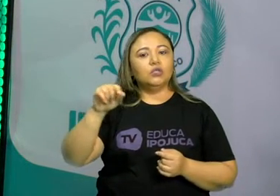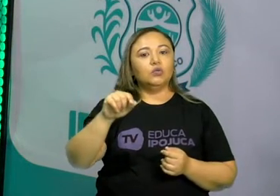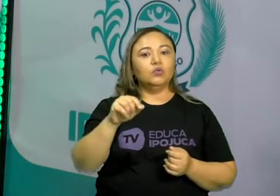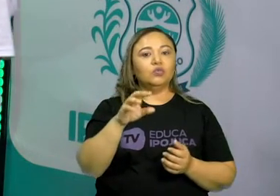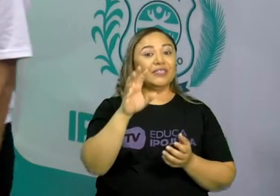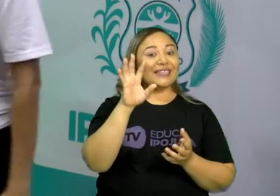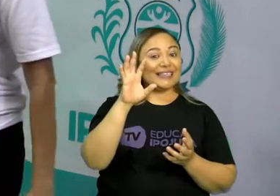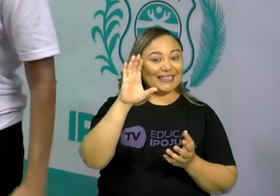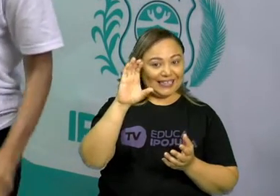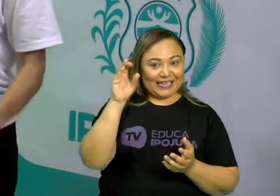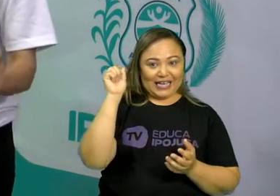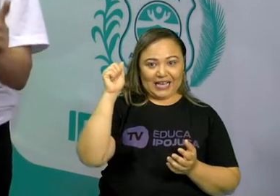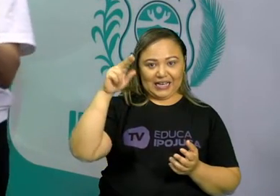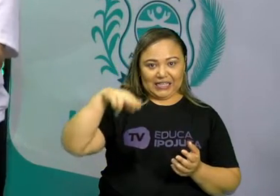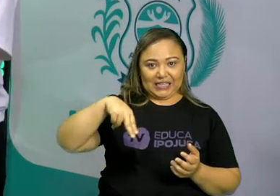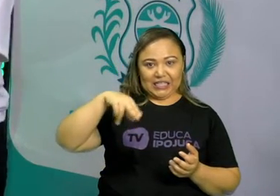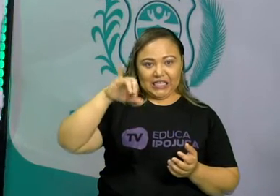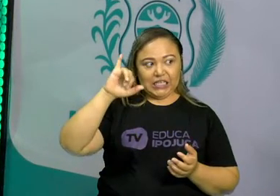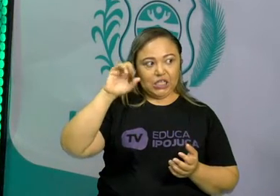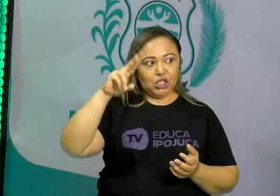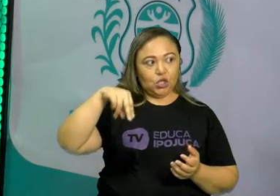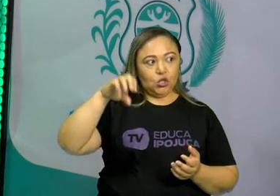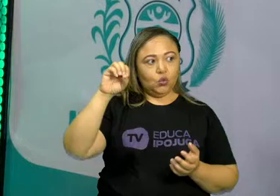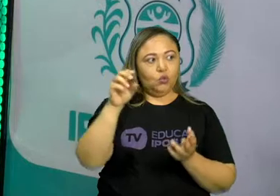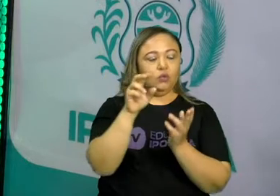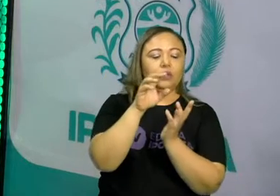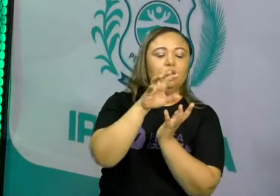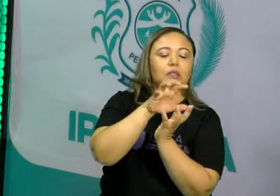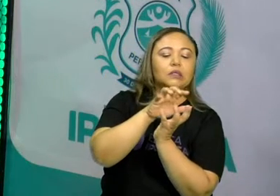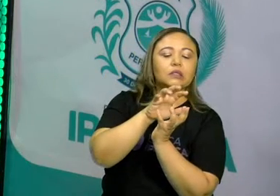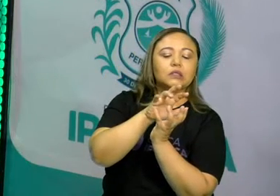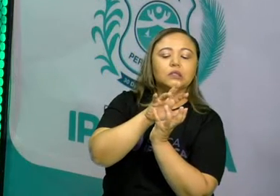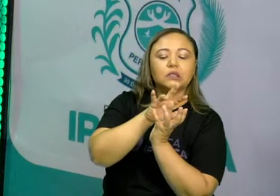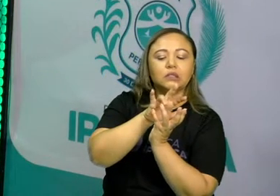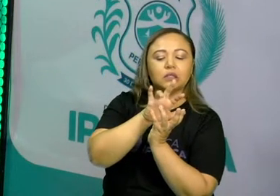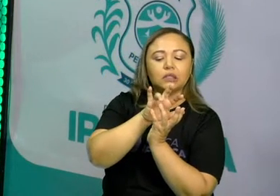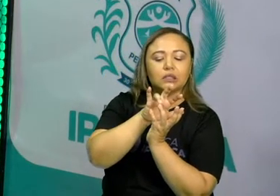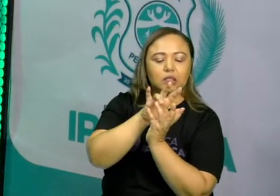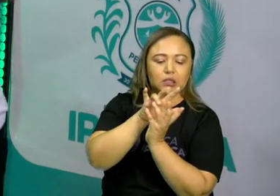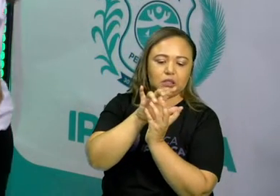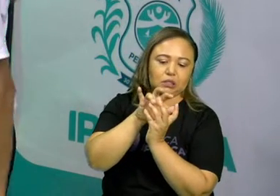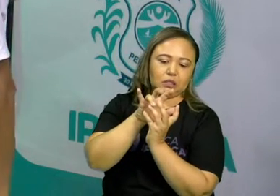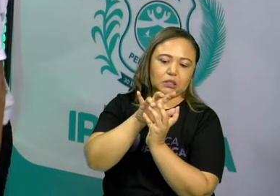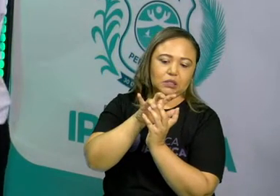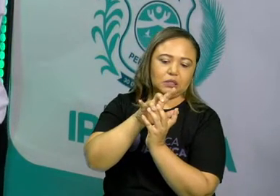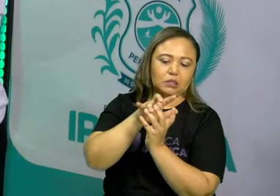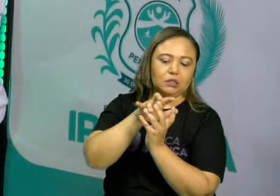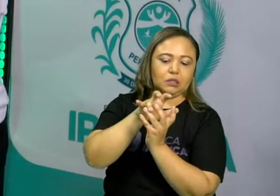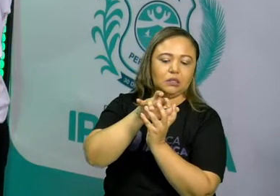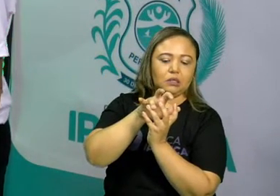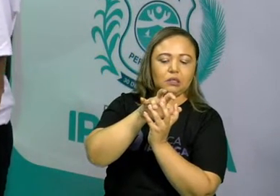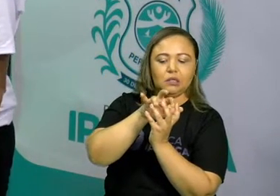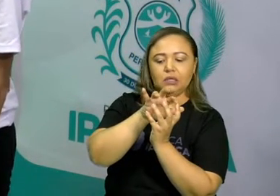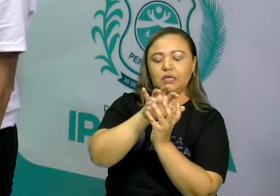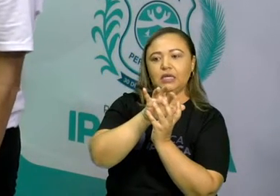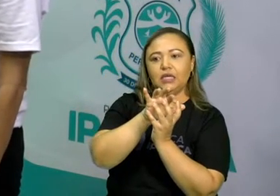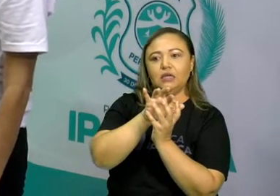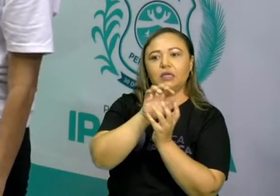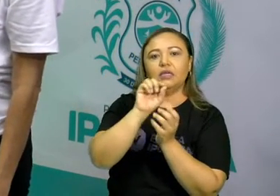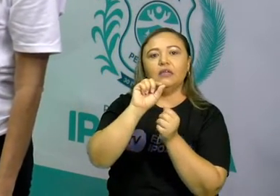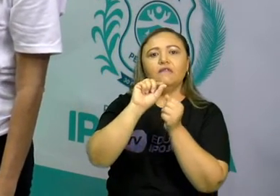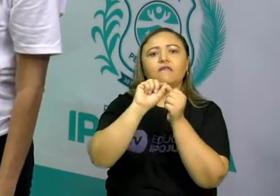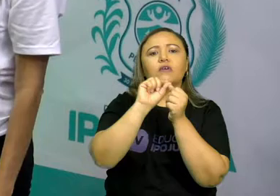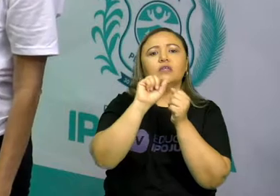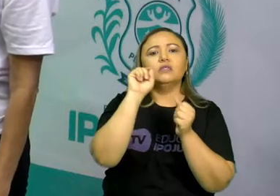caninos? Ó, aqui está bem pertinho dos incisivos. Rasgar os